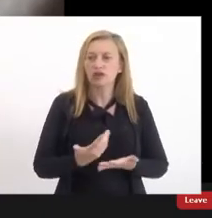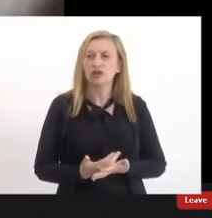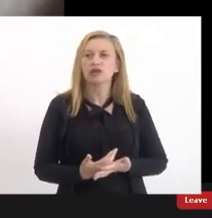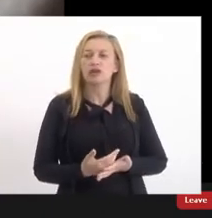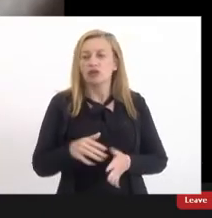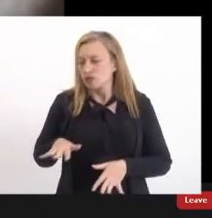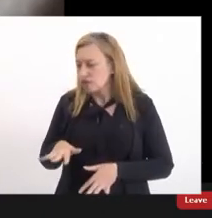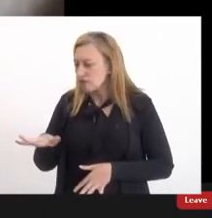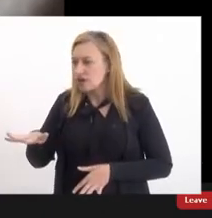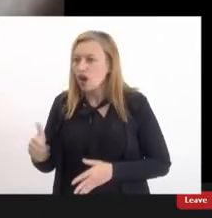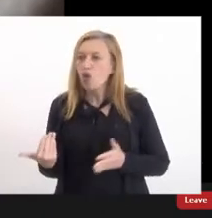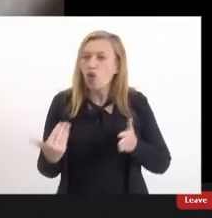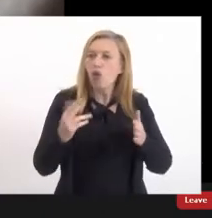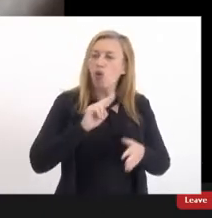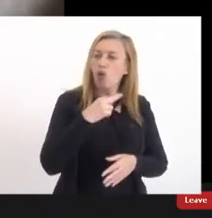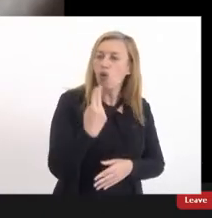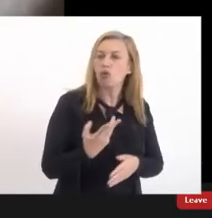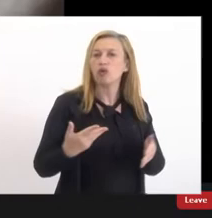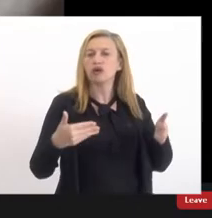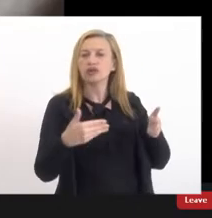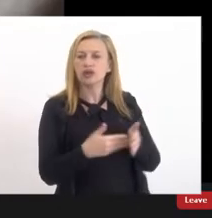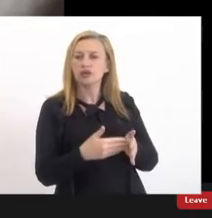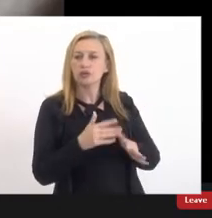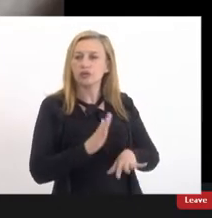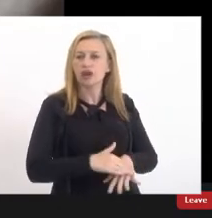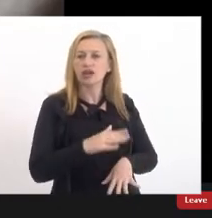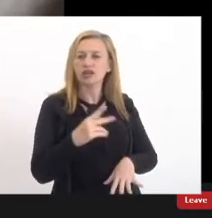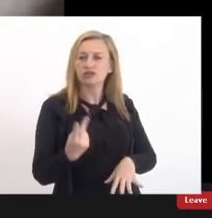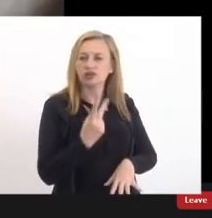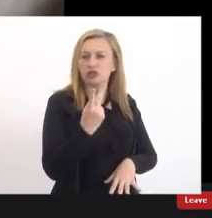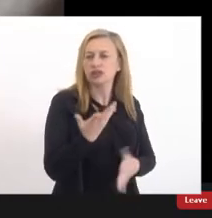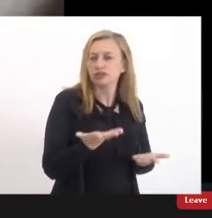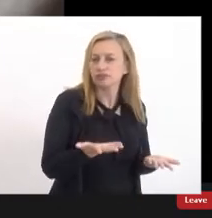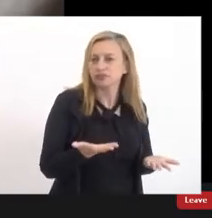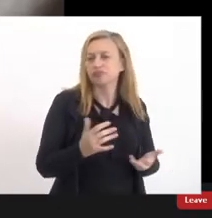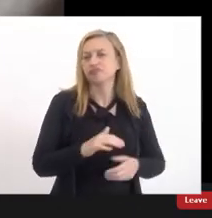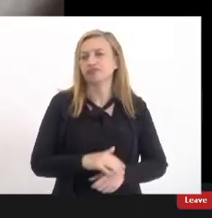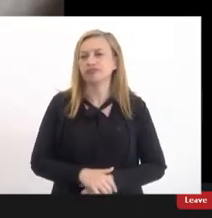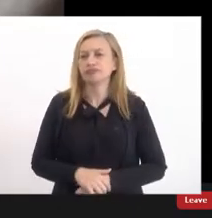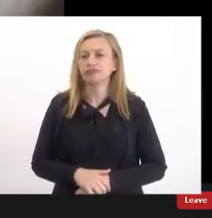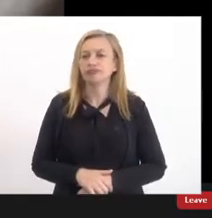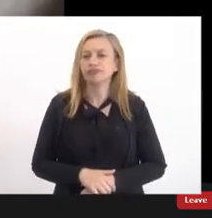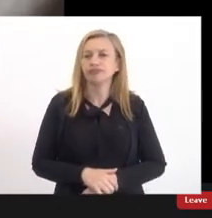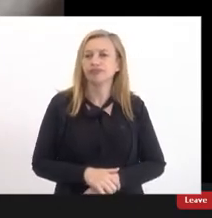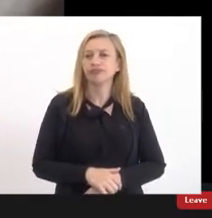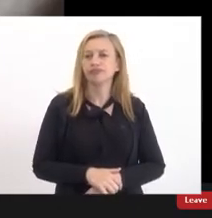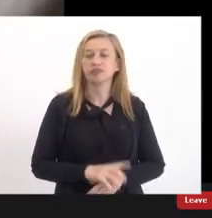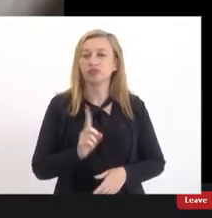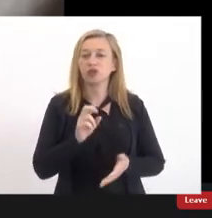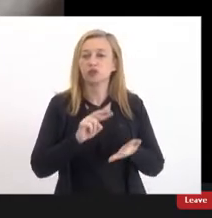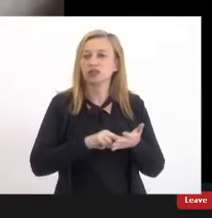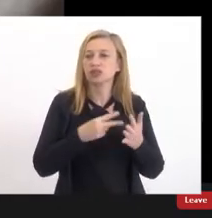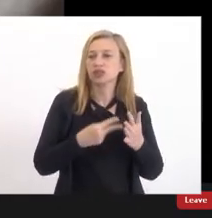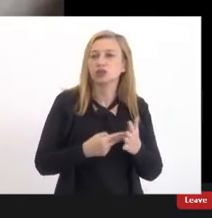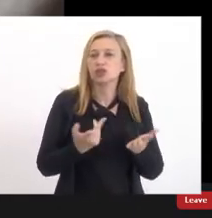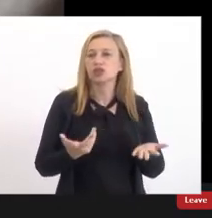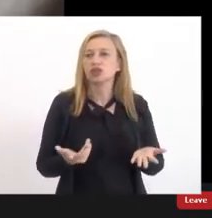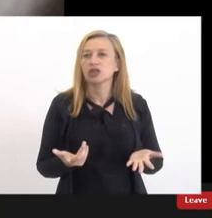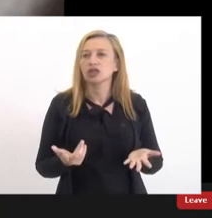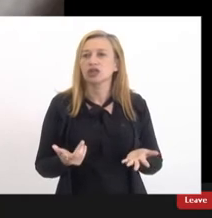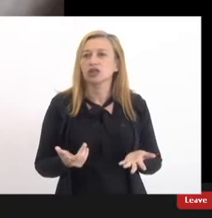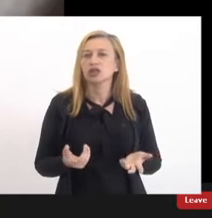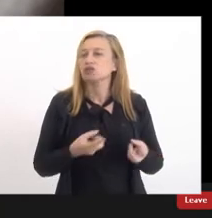periférico até o mais privilegiado e isso não se traduz eu